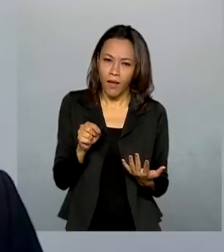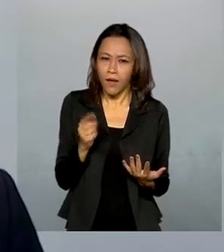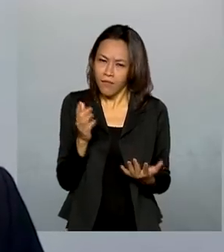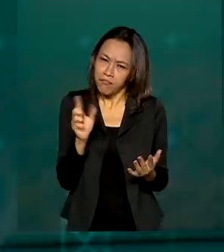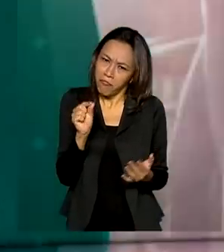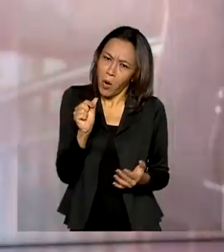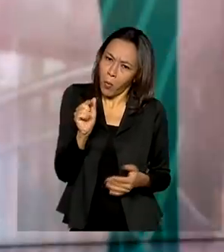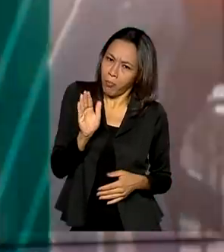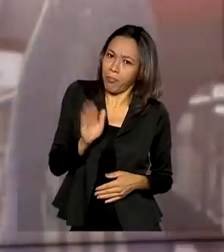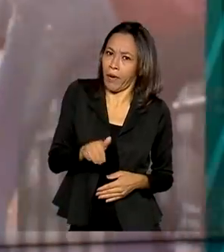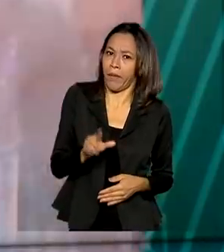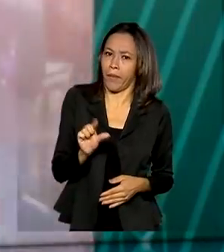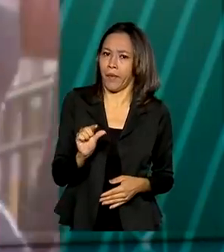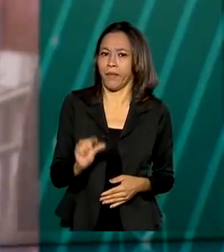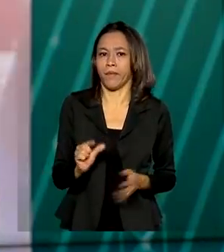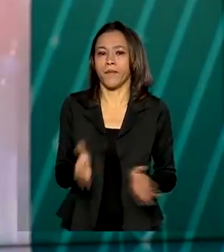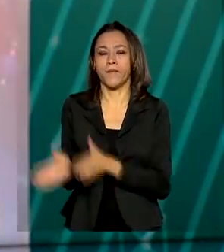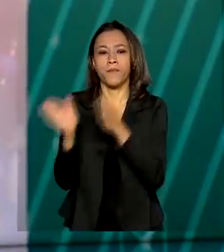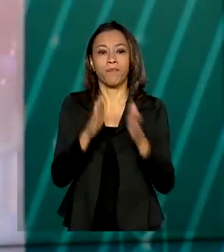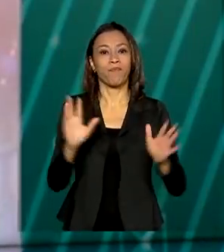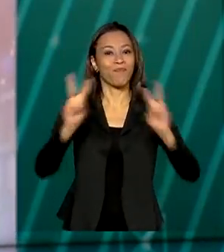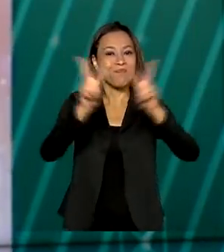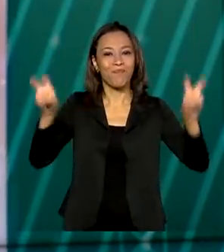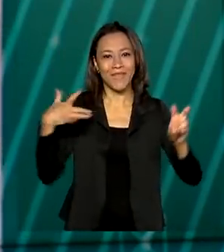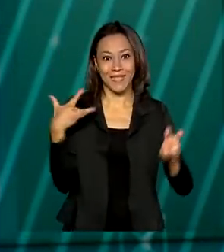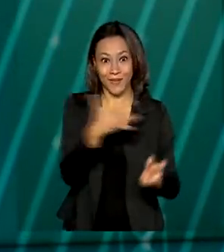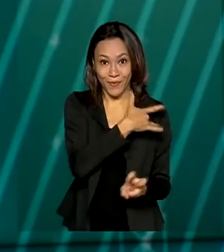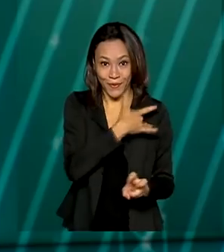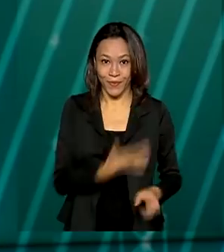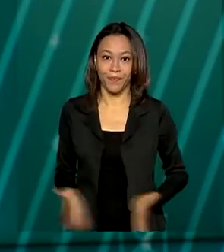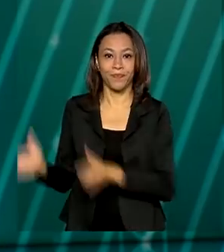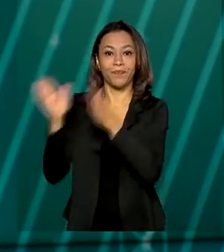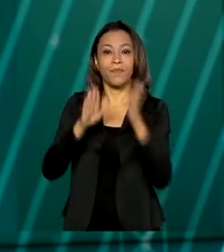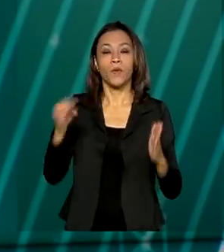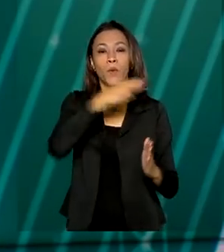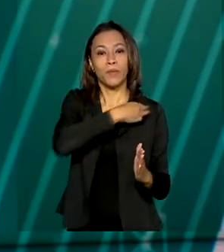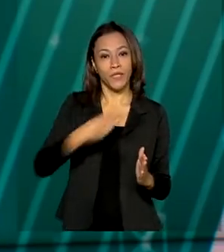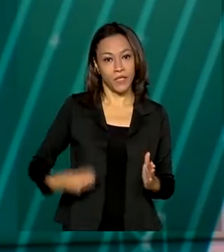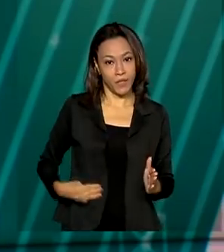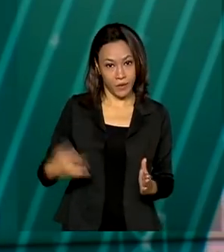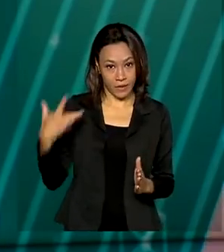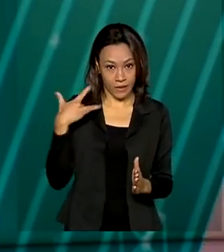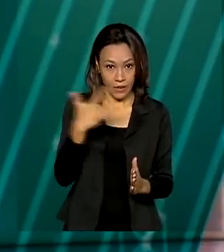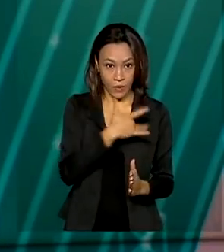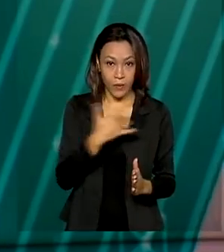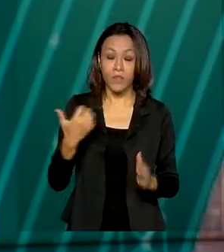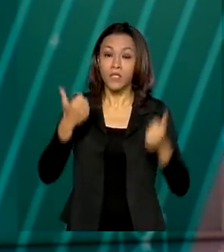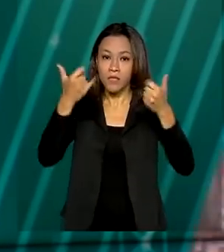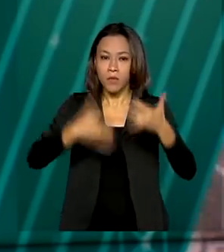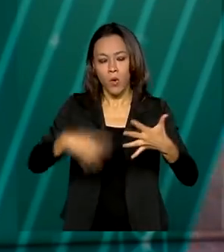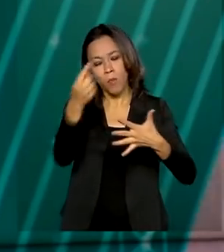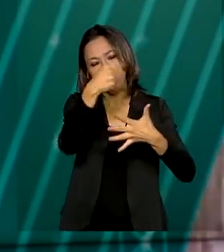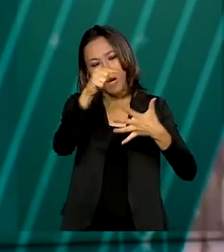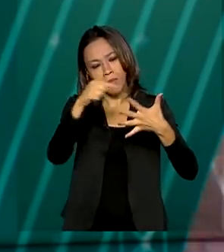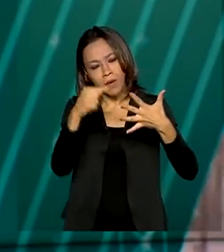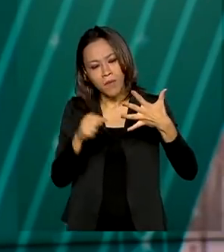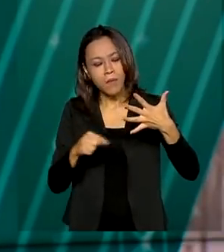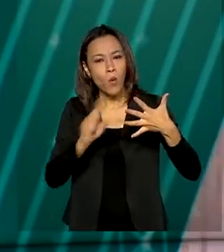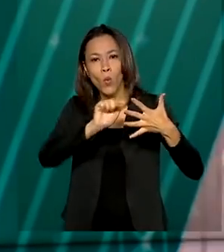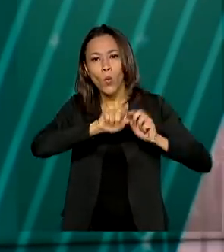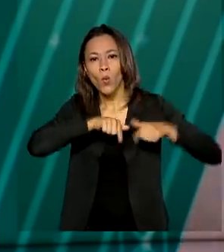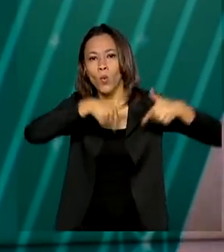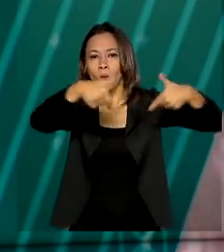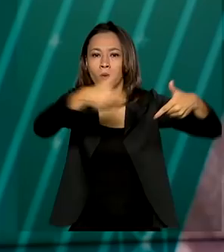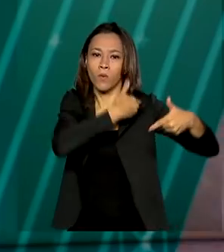baixos. Saúde agora. O ministro Eduardo Pazuello detalhou as principais ações do governo no enfrentamento à